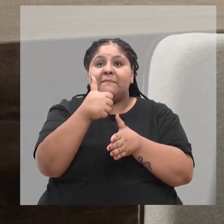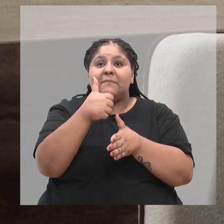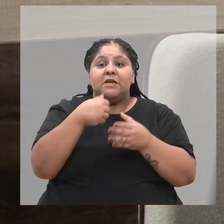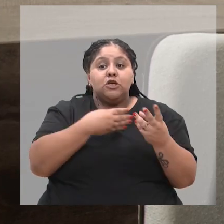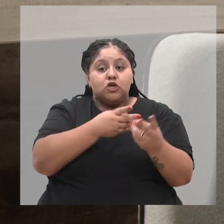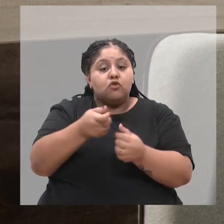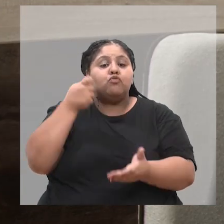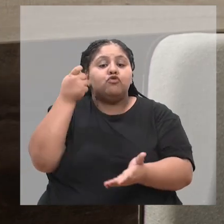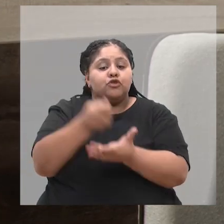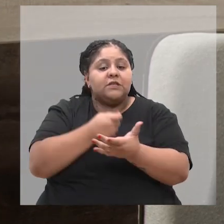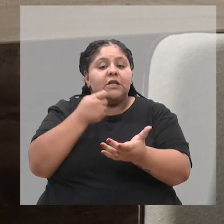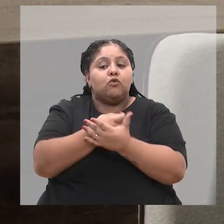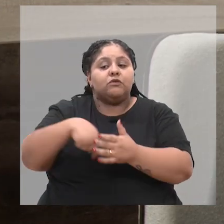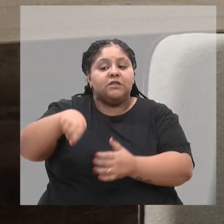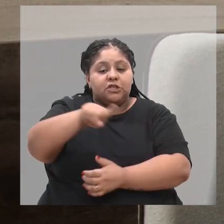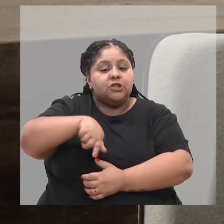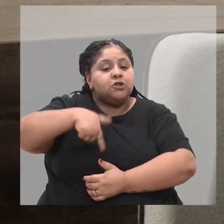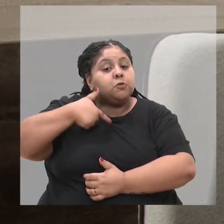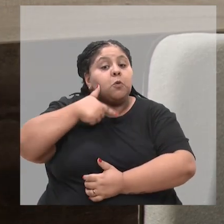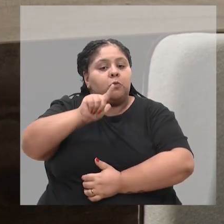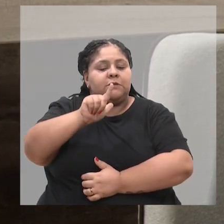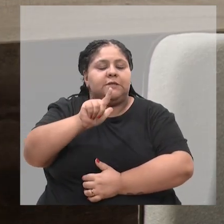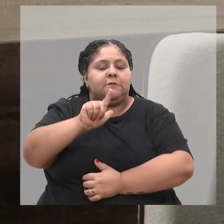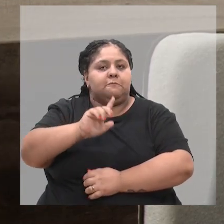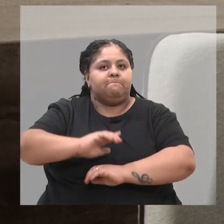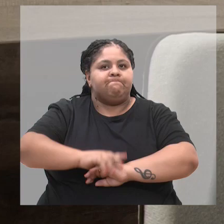com muita luta a gente conseguiu, né?